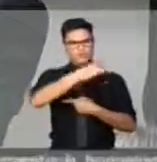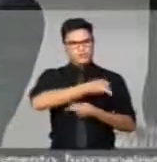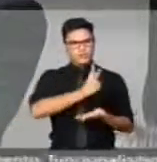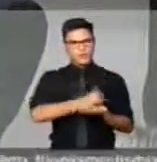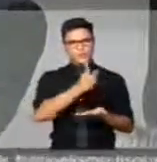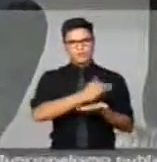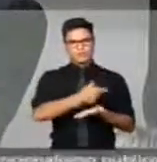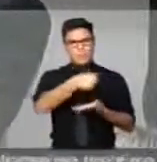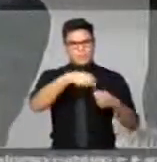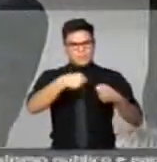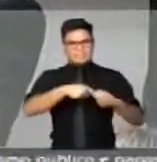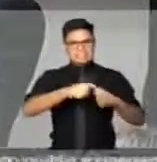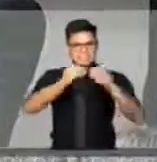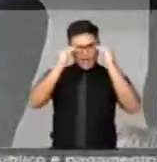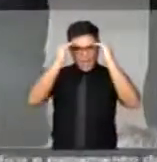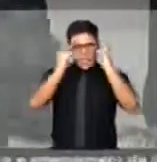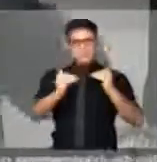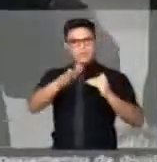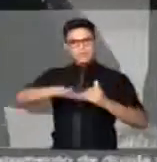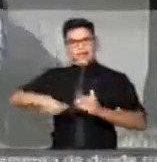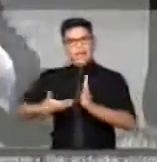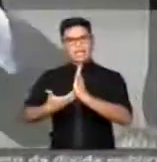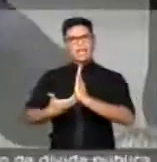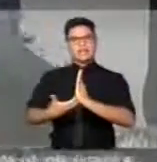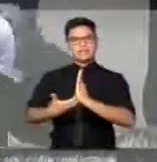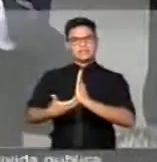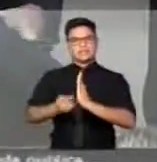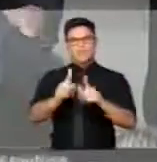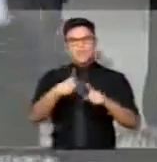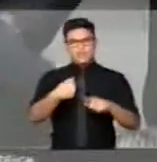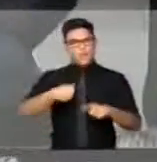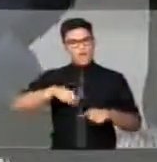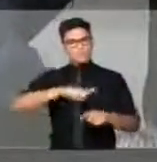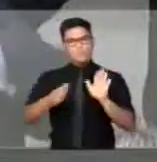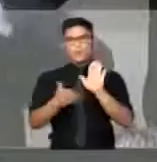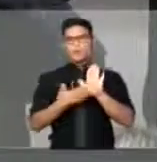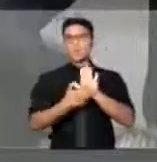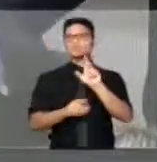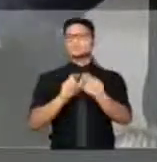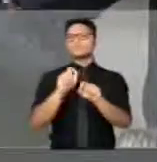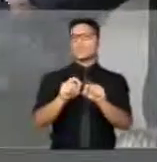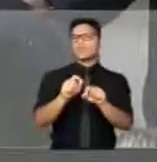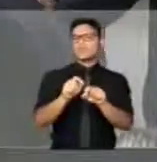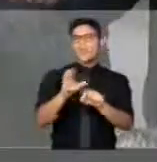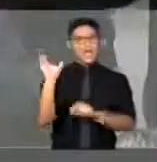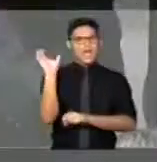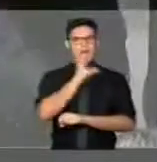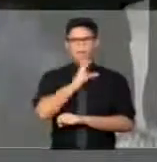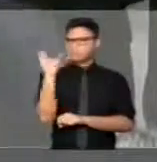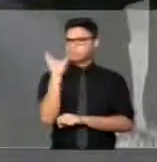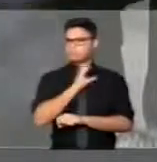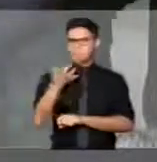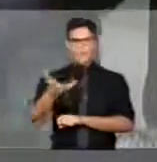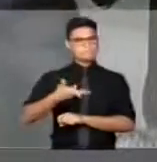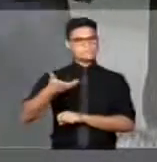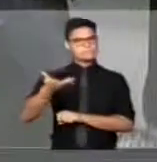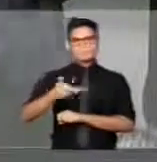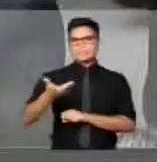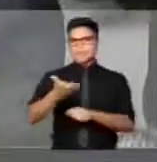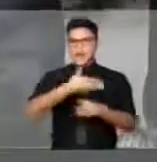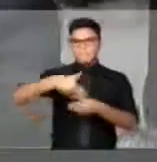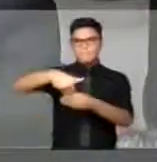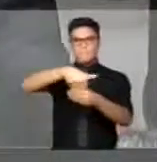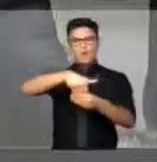deveria de trazer dignidade para essa casa. E a pauta que nós defendemos é o mais rápido possível votar a